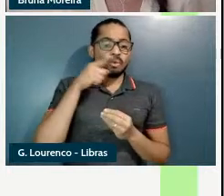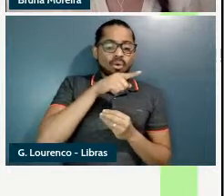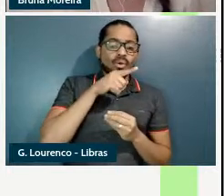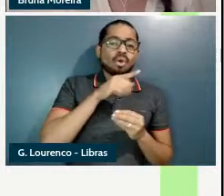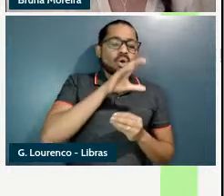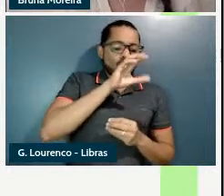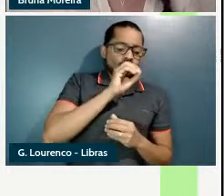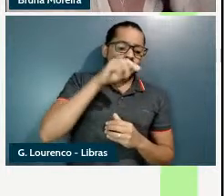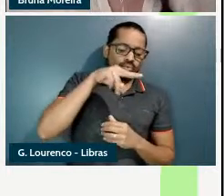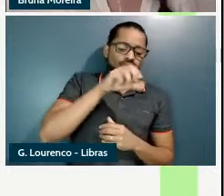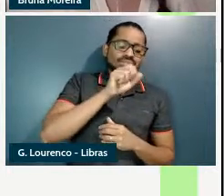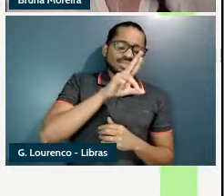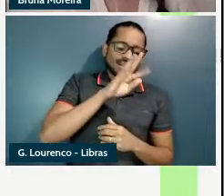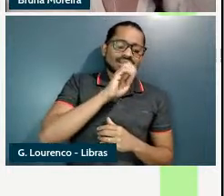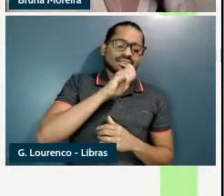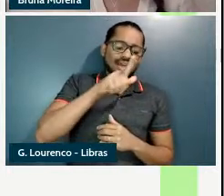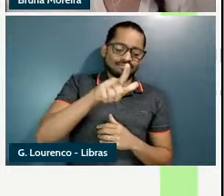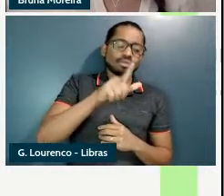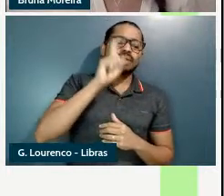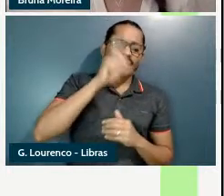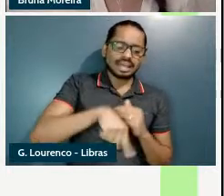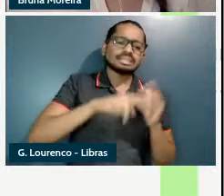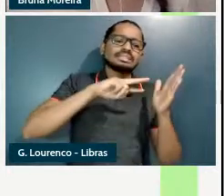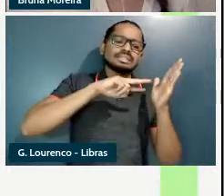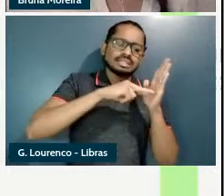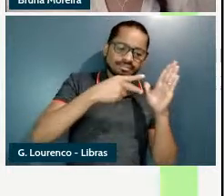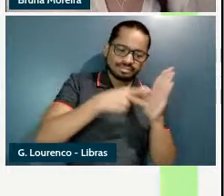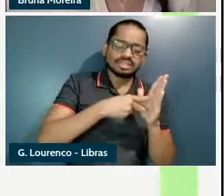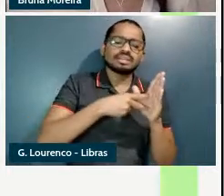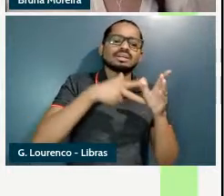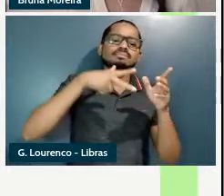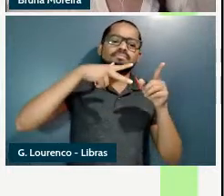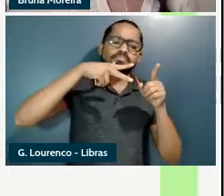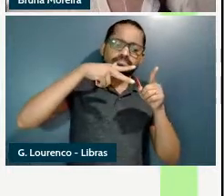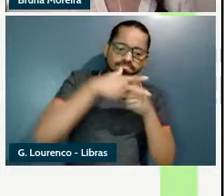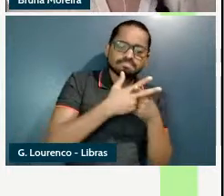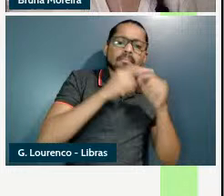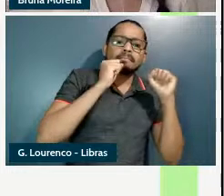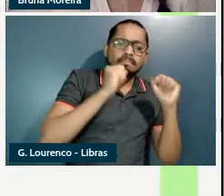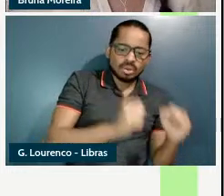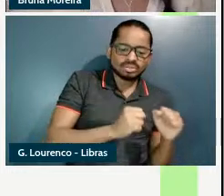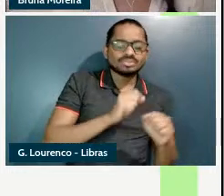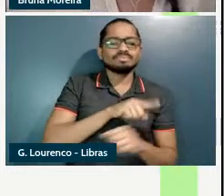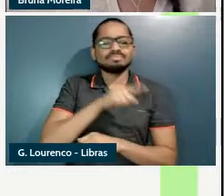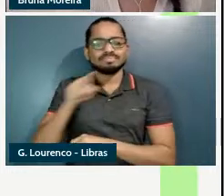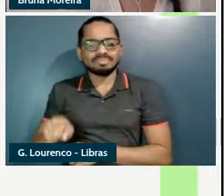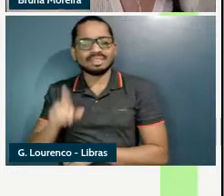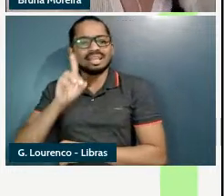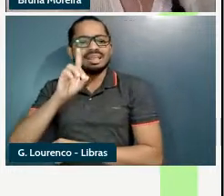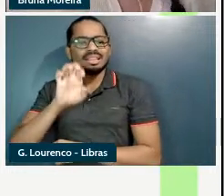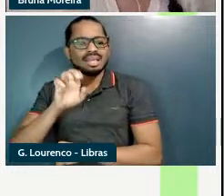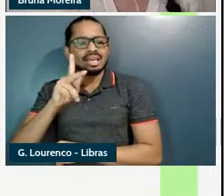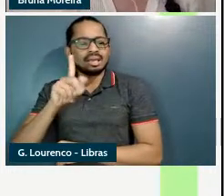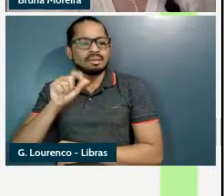exatamente o que pode ser deplorado mas sim o que merece de ser deplorado é digno de ser deplorado ou deve ser deplorado